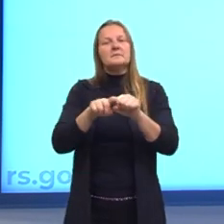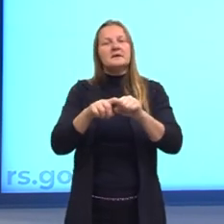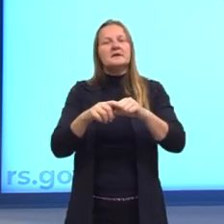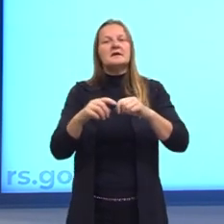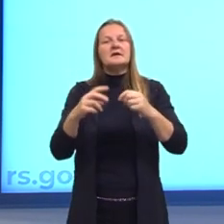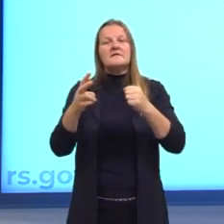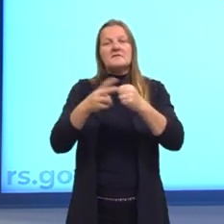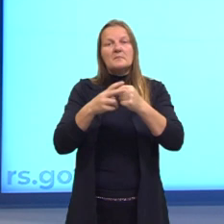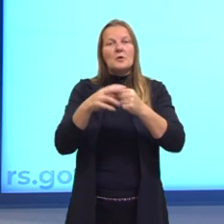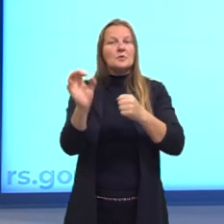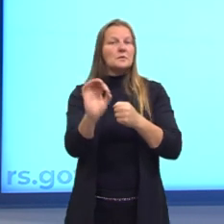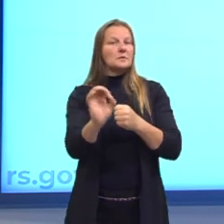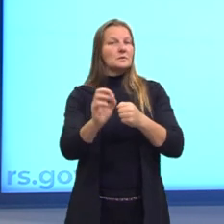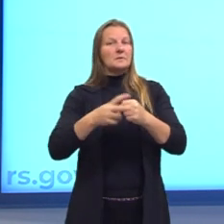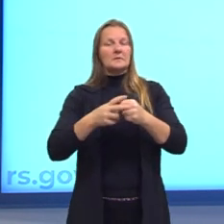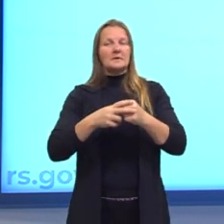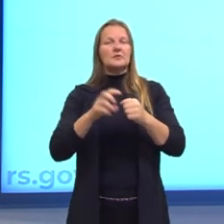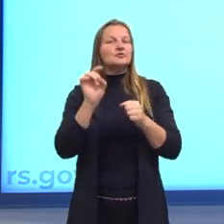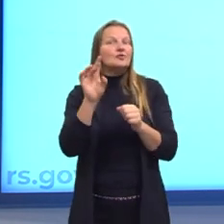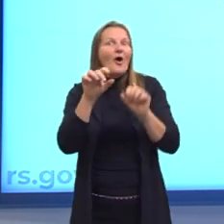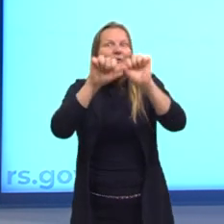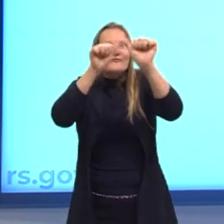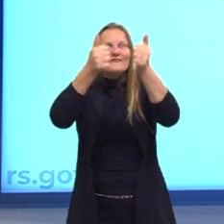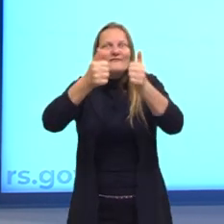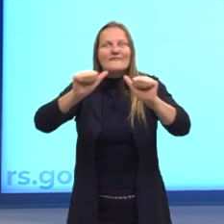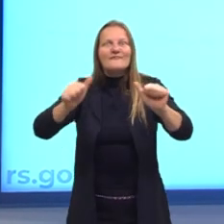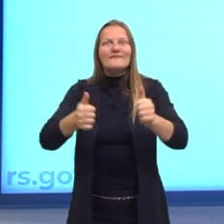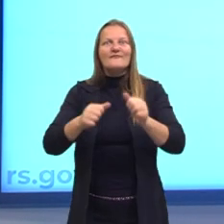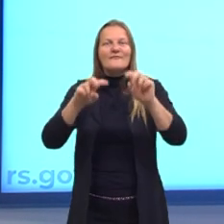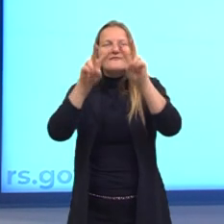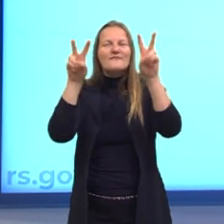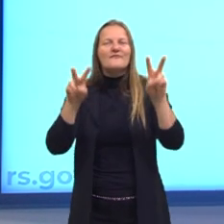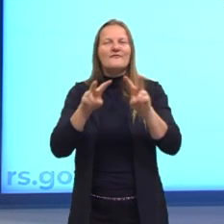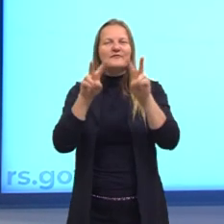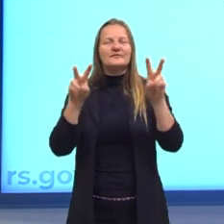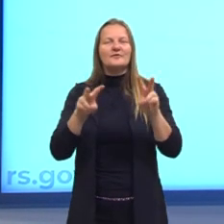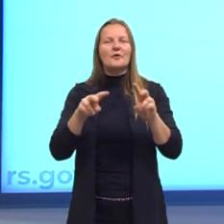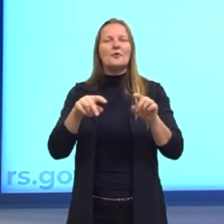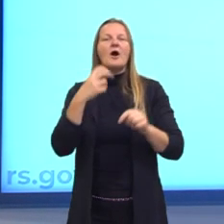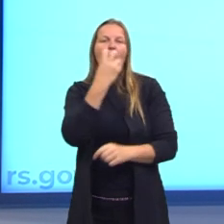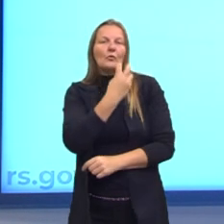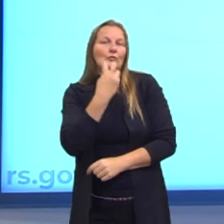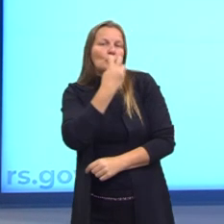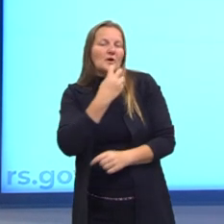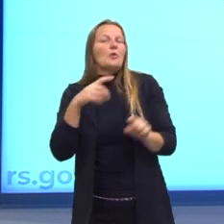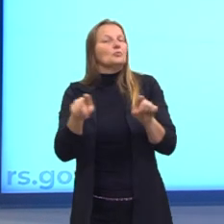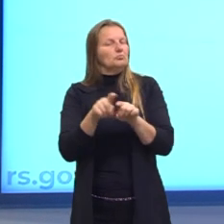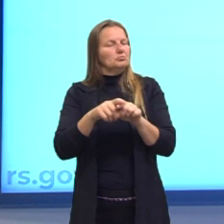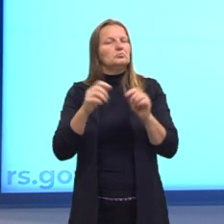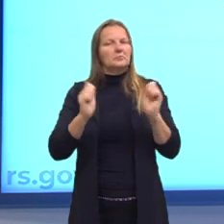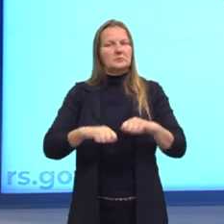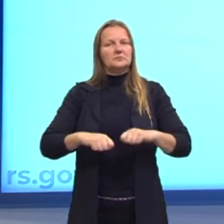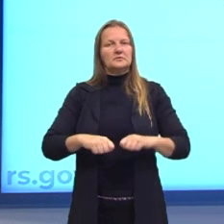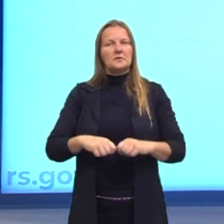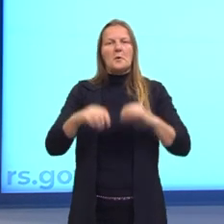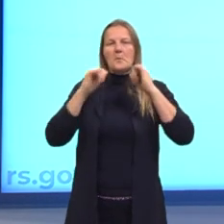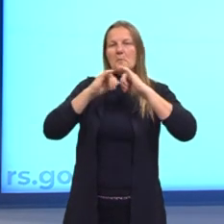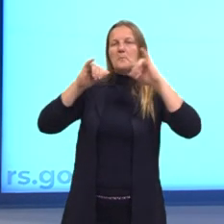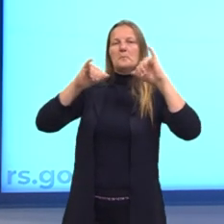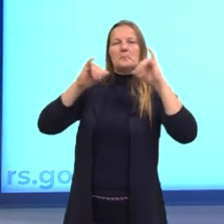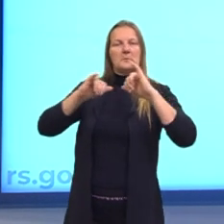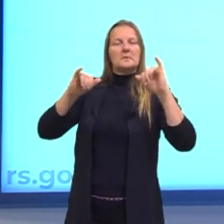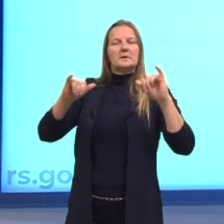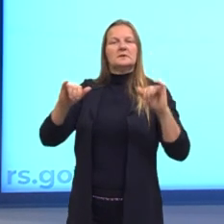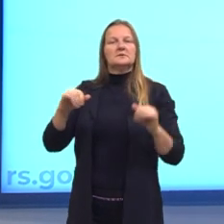verbais, através do uso de imagens. E ainda a gente pode ter textos orais, como, por exemplo, aquelas propagandas que são